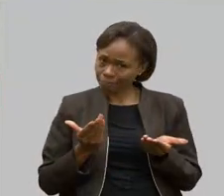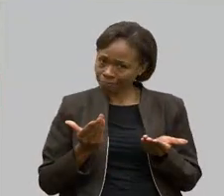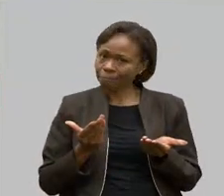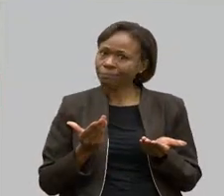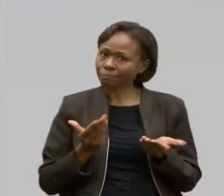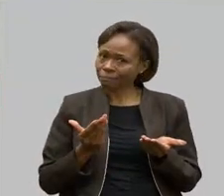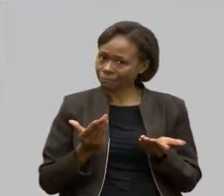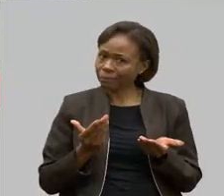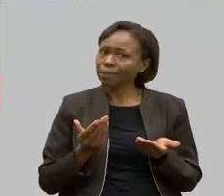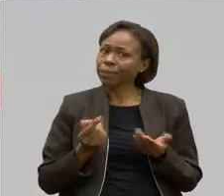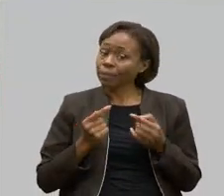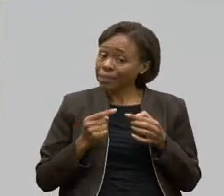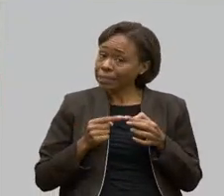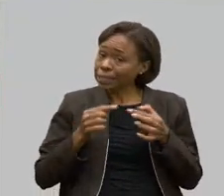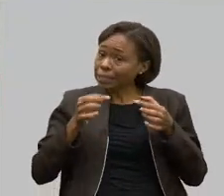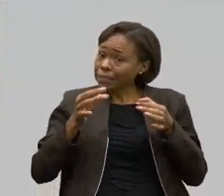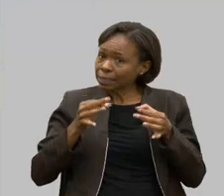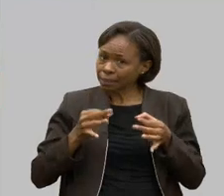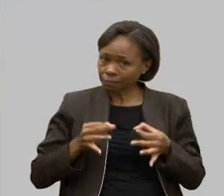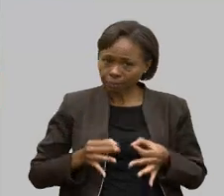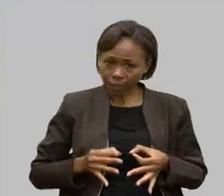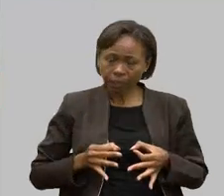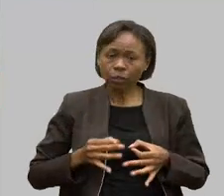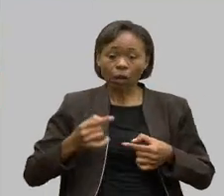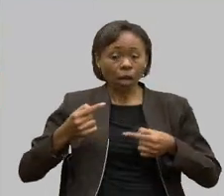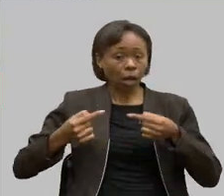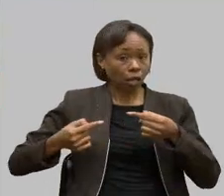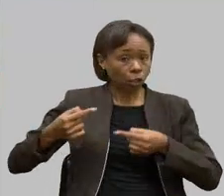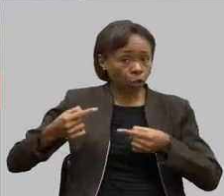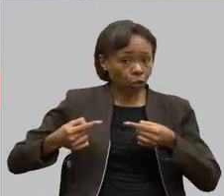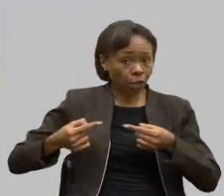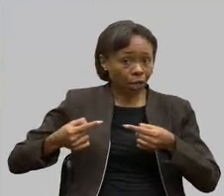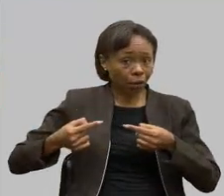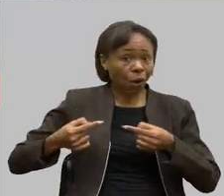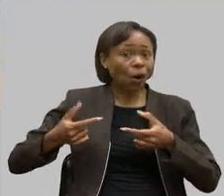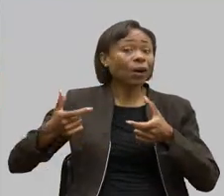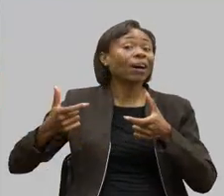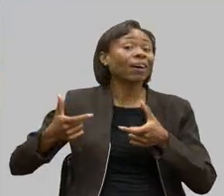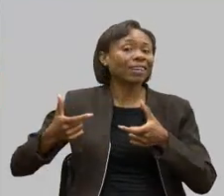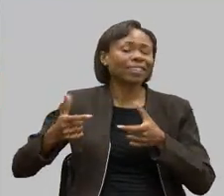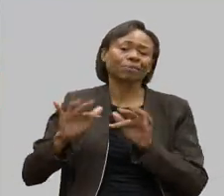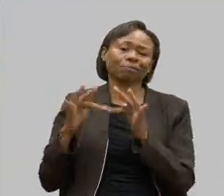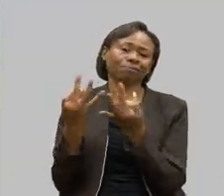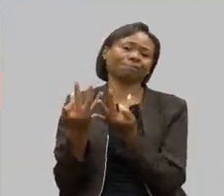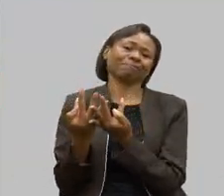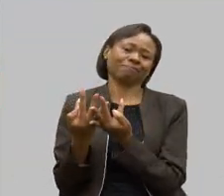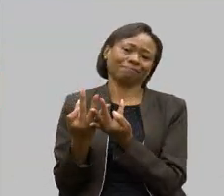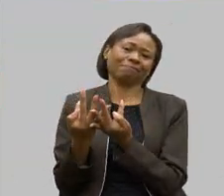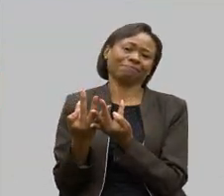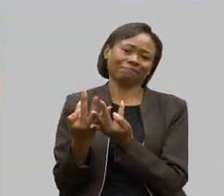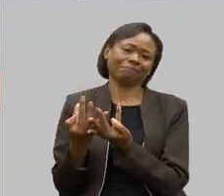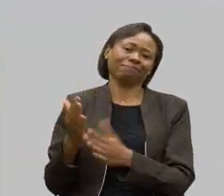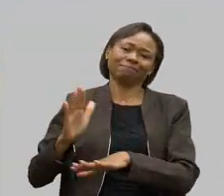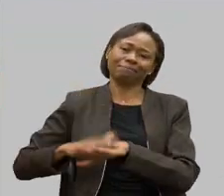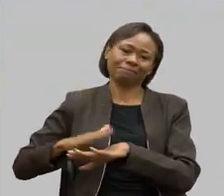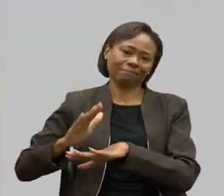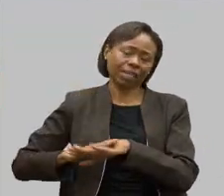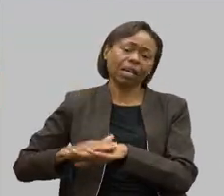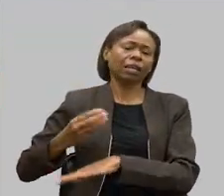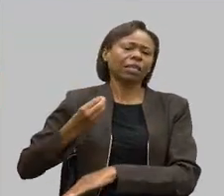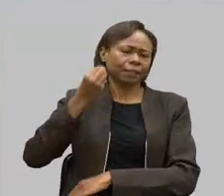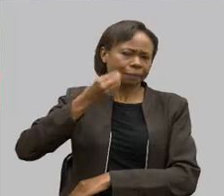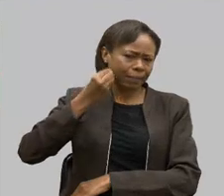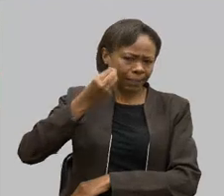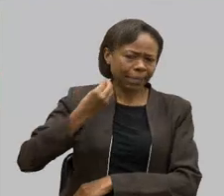justo do que essa discussão surja da família, realmente, que é quem realmente vive ali o dia a dia, vive todos os